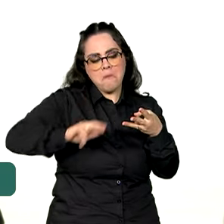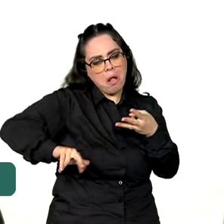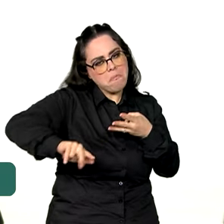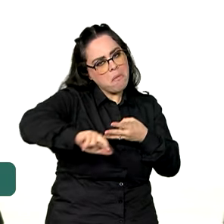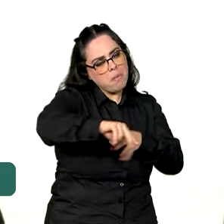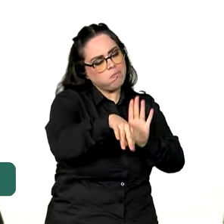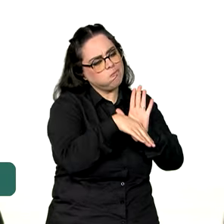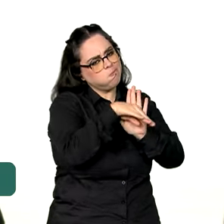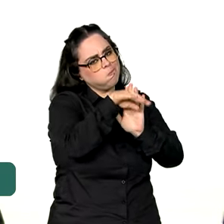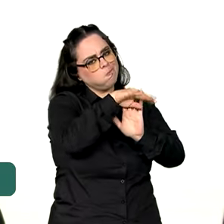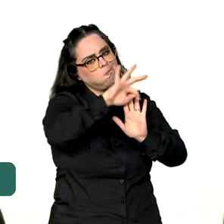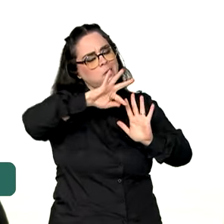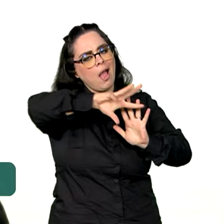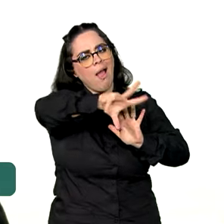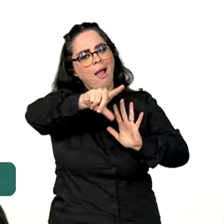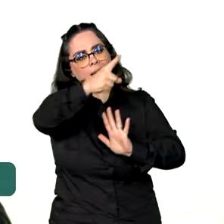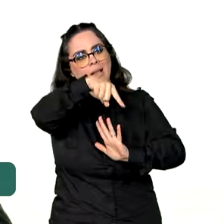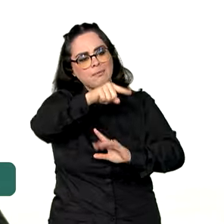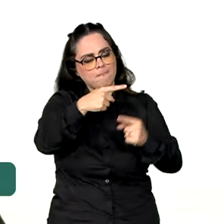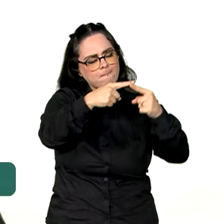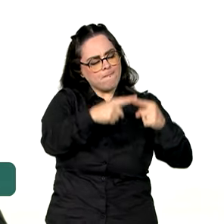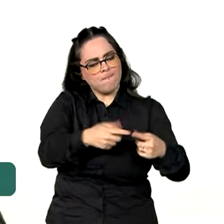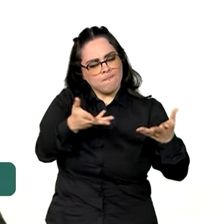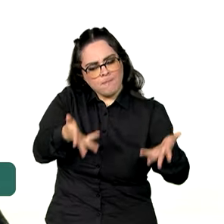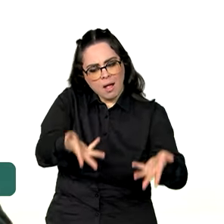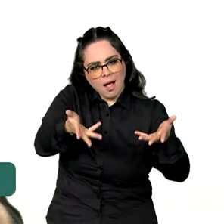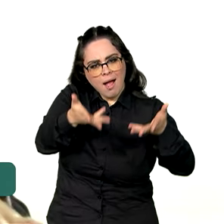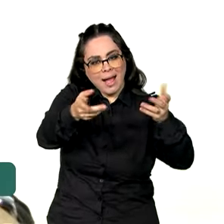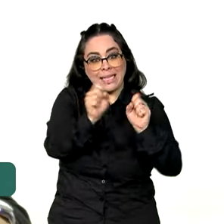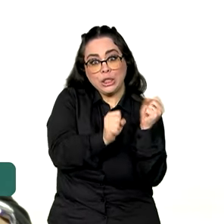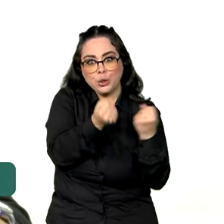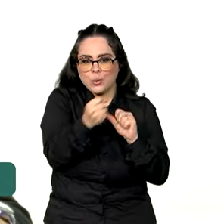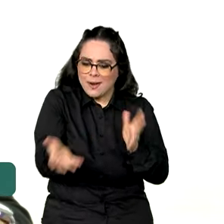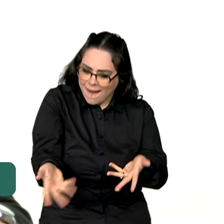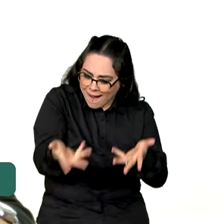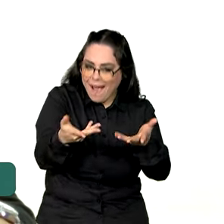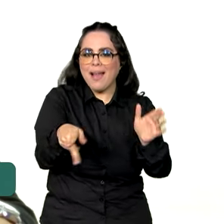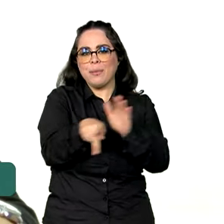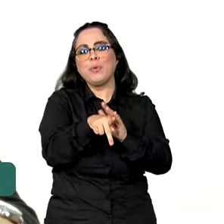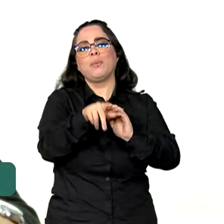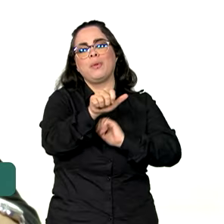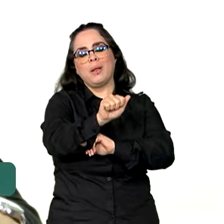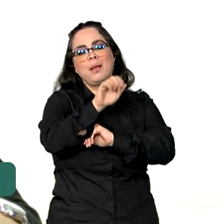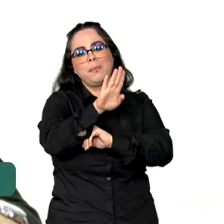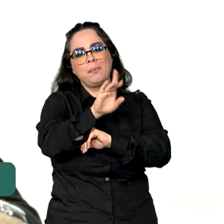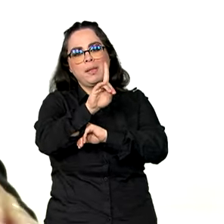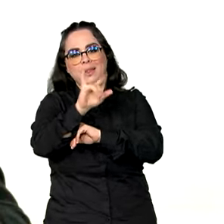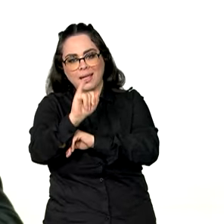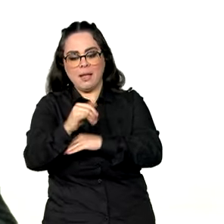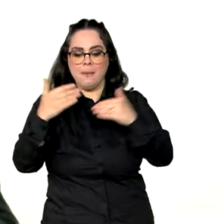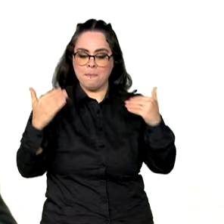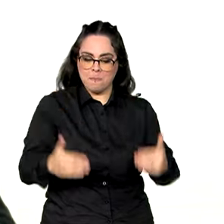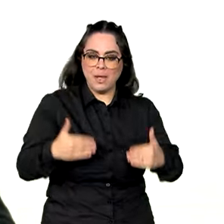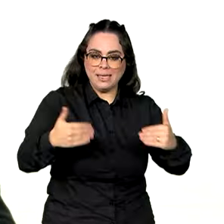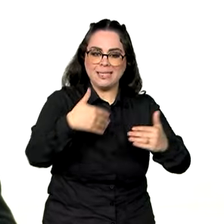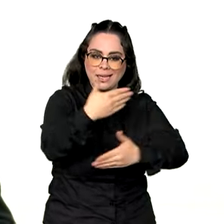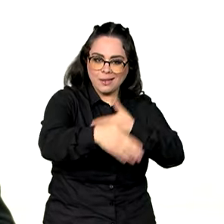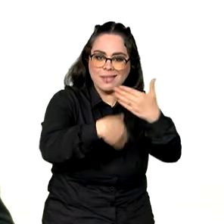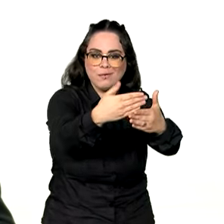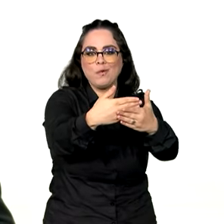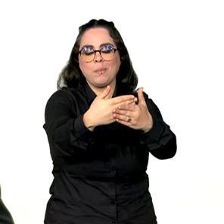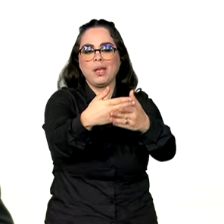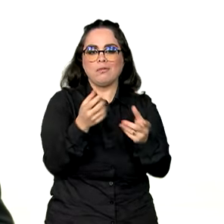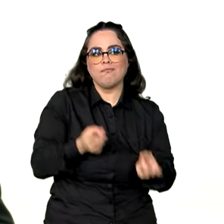a ideia de competitividade da nossa indústria com a BPI, com o Ministério do Desenvolvimento, Indústria e Comércio,